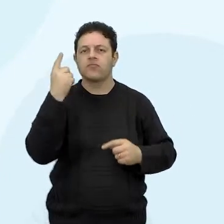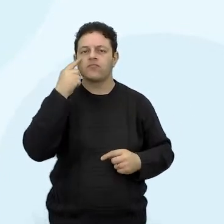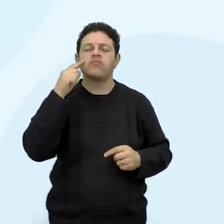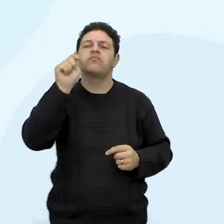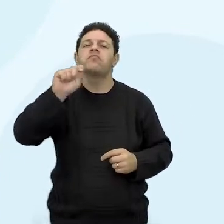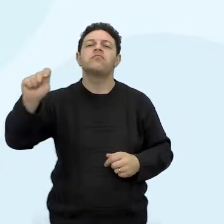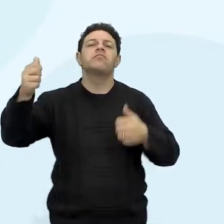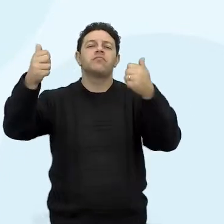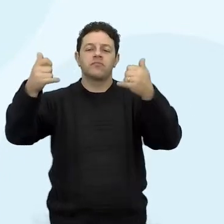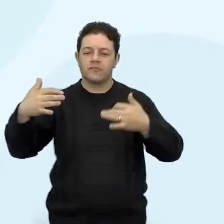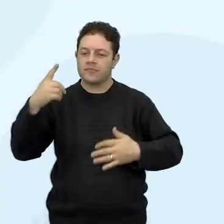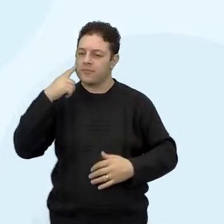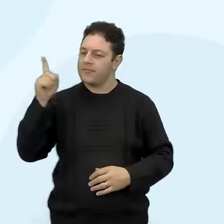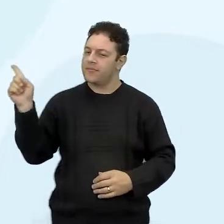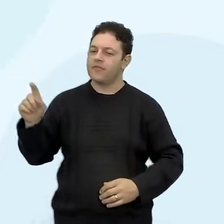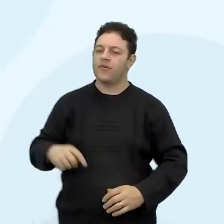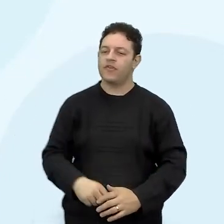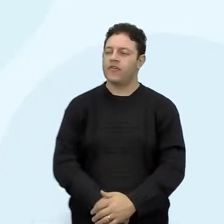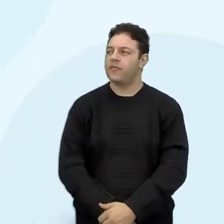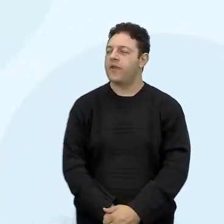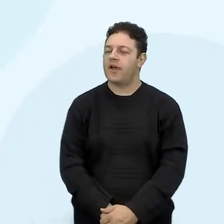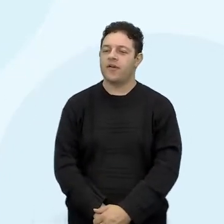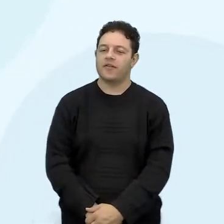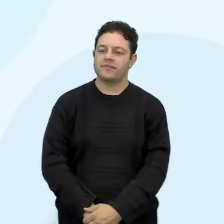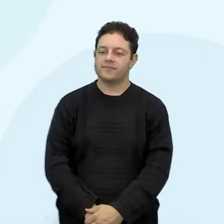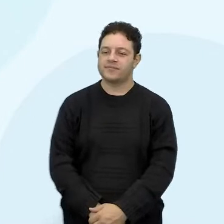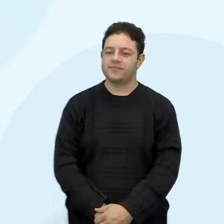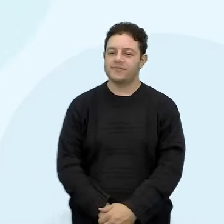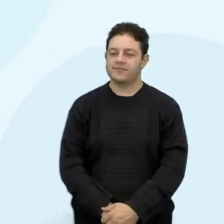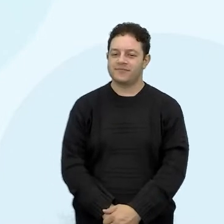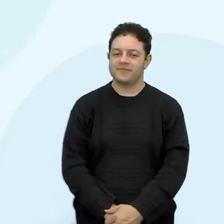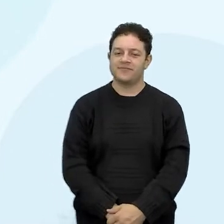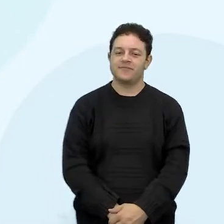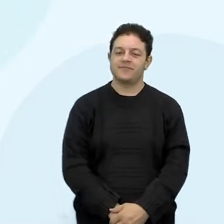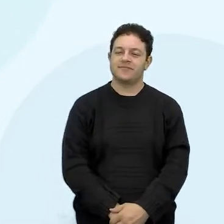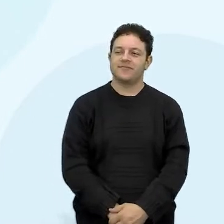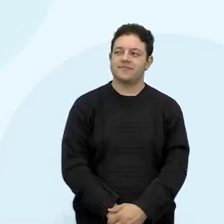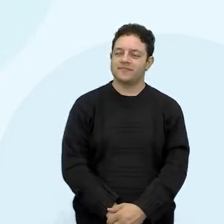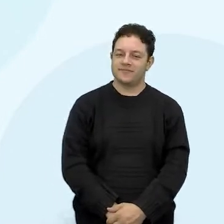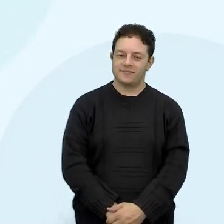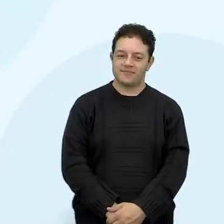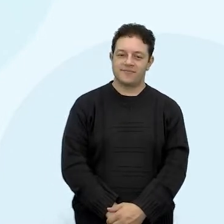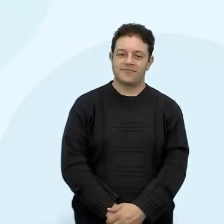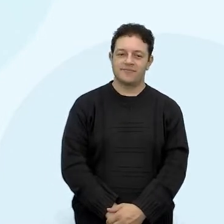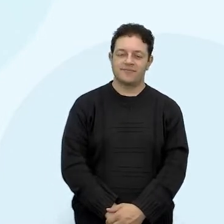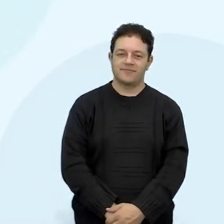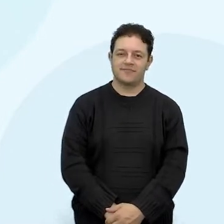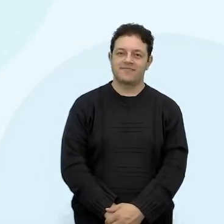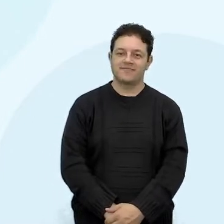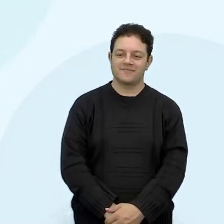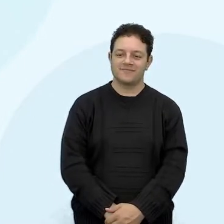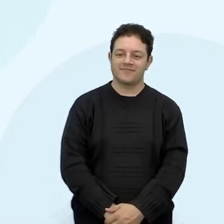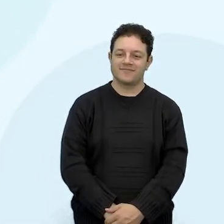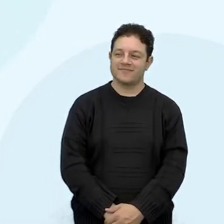Procura um equilíbrio. O moderado, então, procura um equilíbrio entre a segurança.